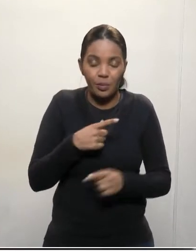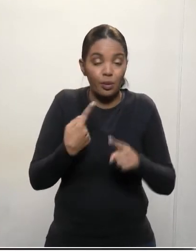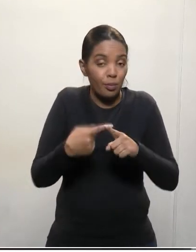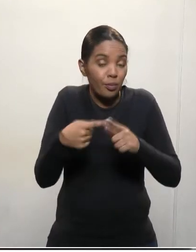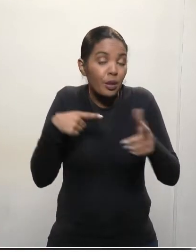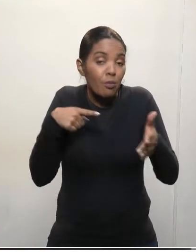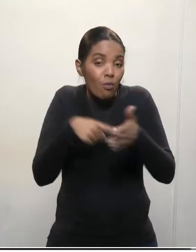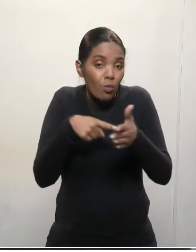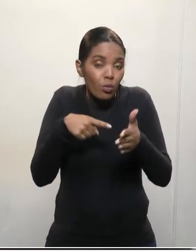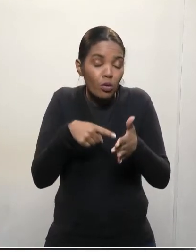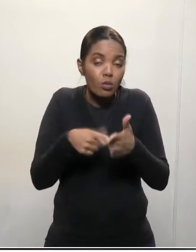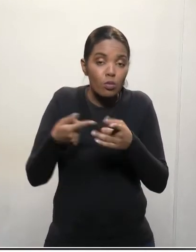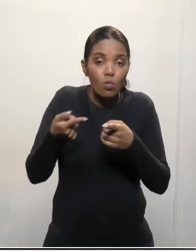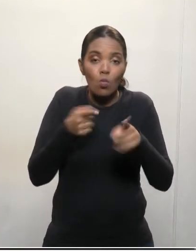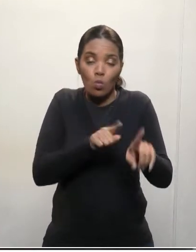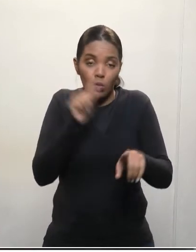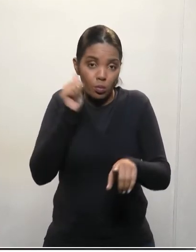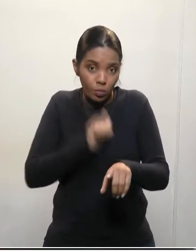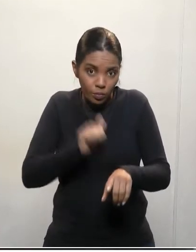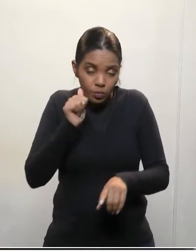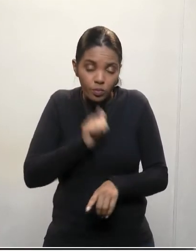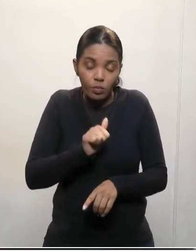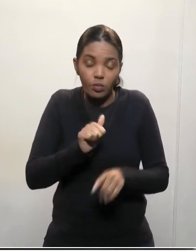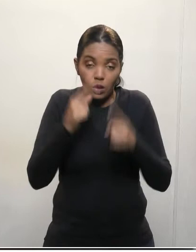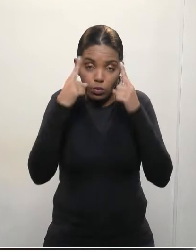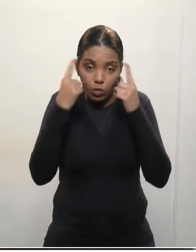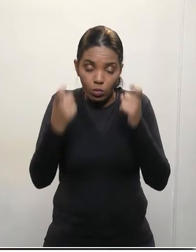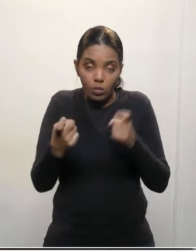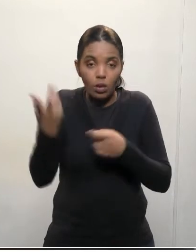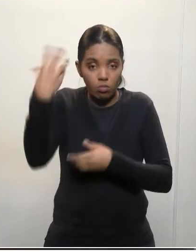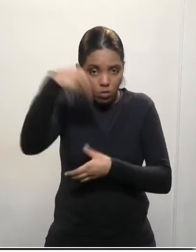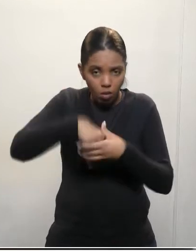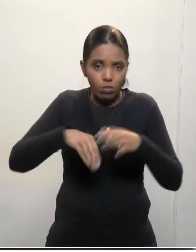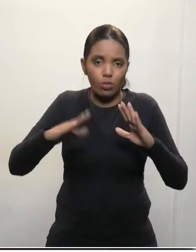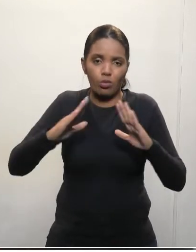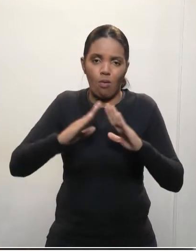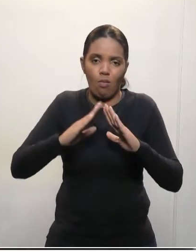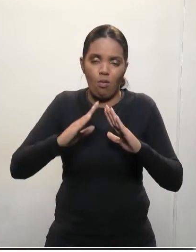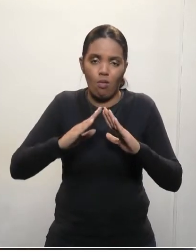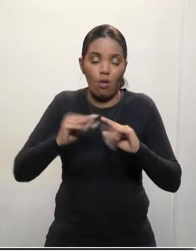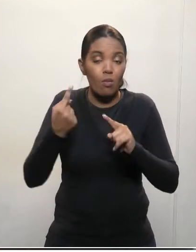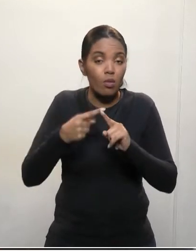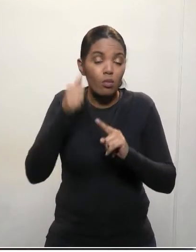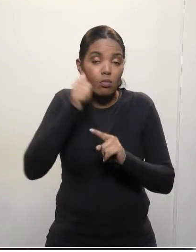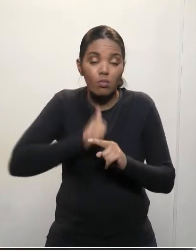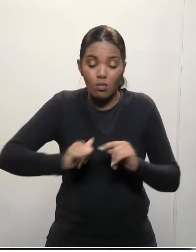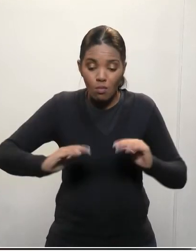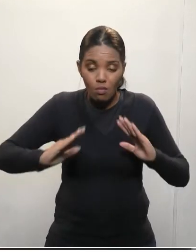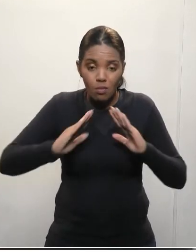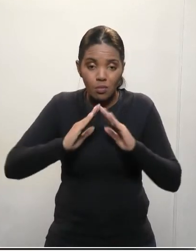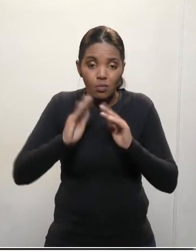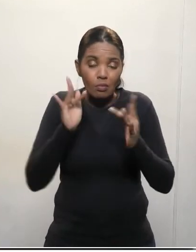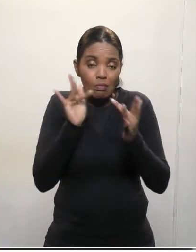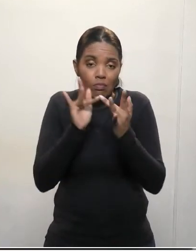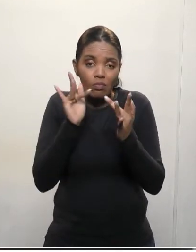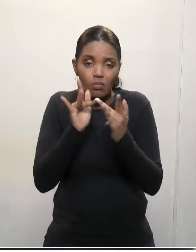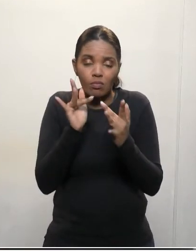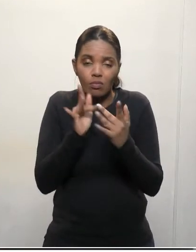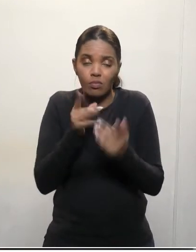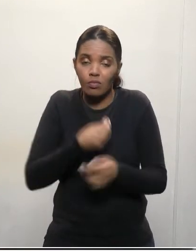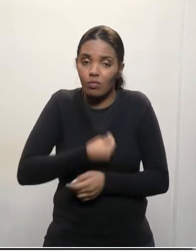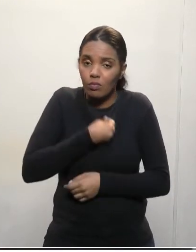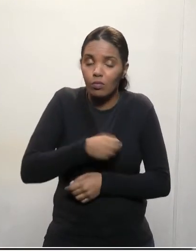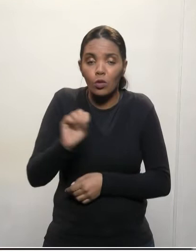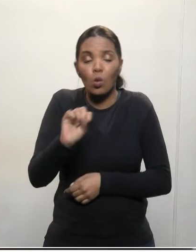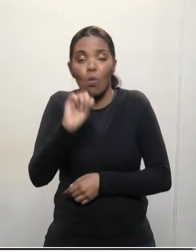ocorrem de violência contra a mulher, ocorrem justamente dentro de casa, com quem a mulher está convivendo, ou com o